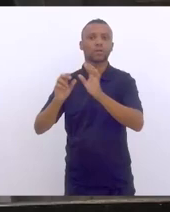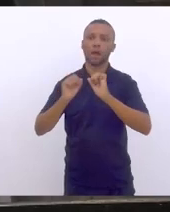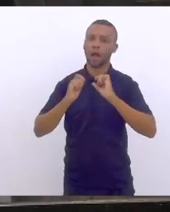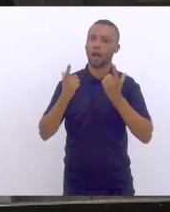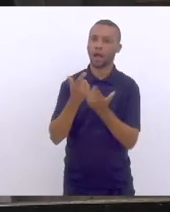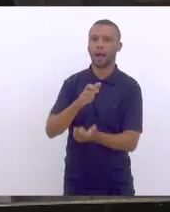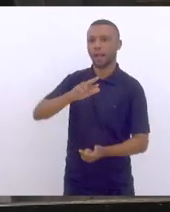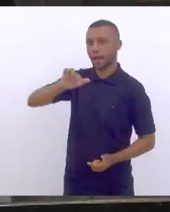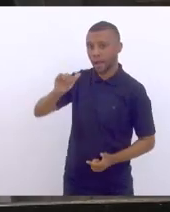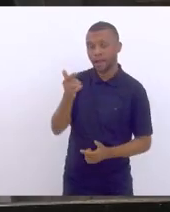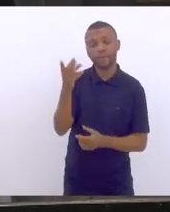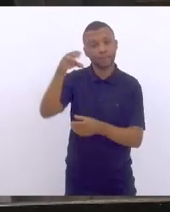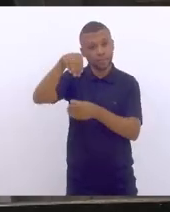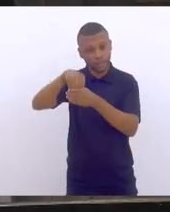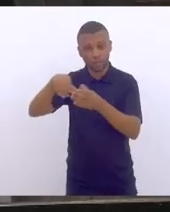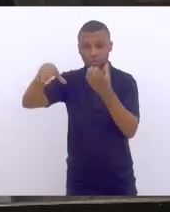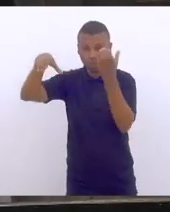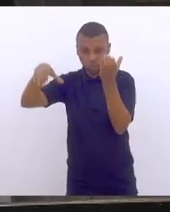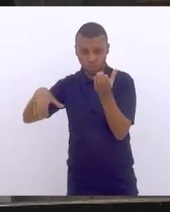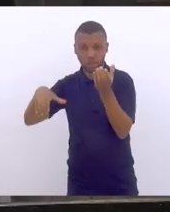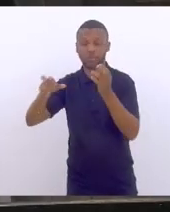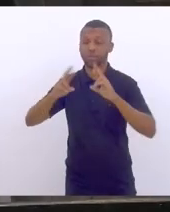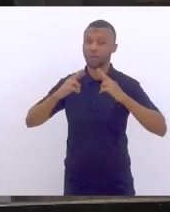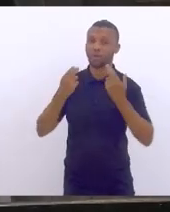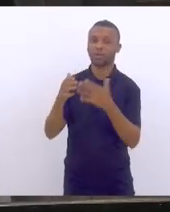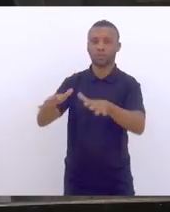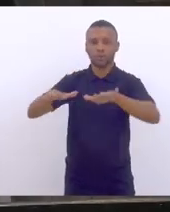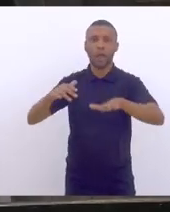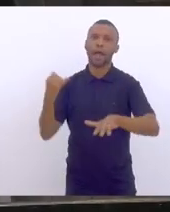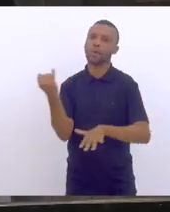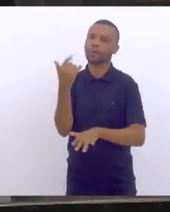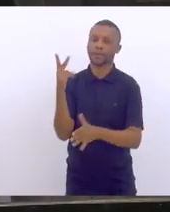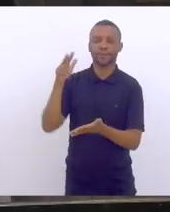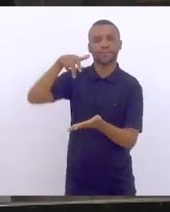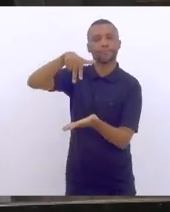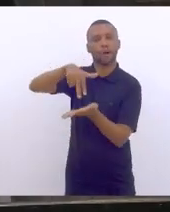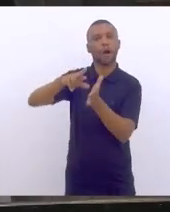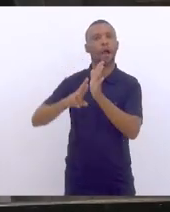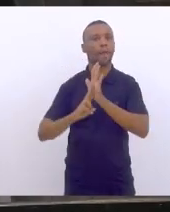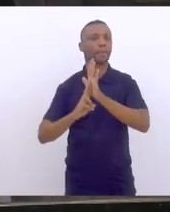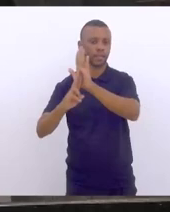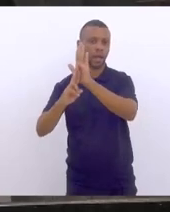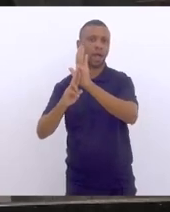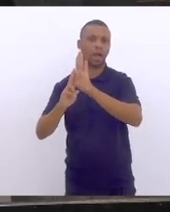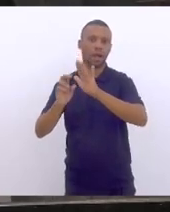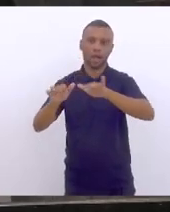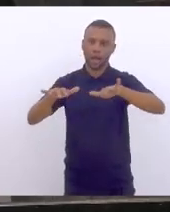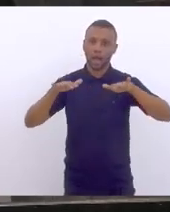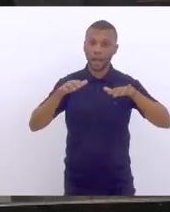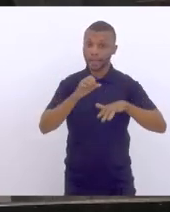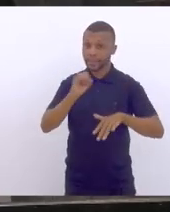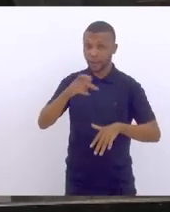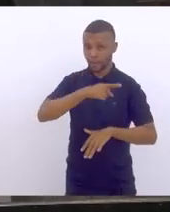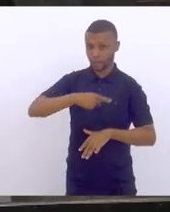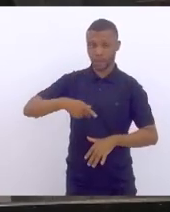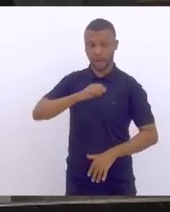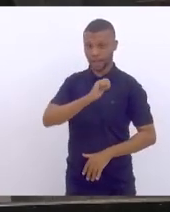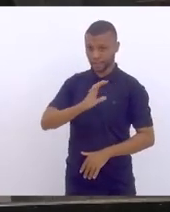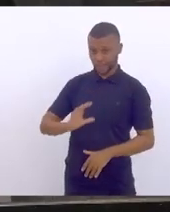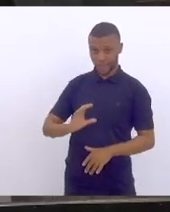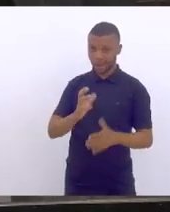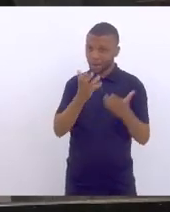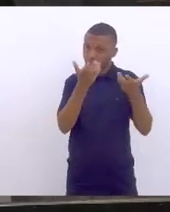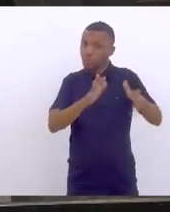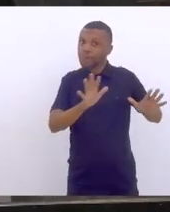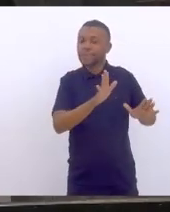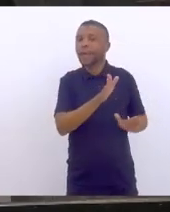nesta audiência pública no Congresso, é muito importante falar pelo Parlamento do Rio de Janeiro, se o presidente André Siciliano não tiver condições de